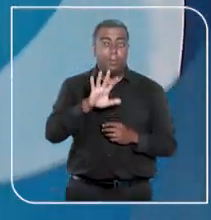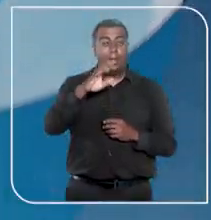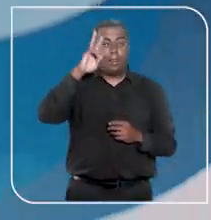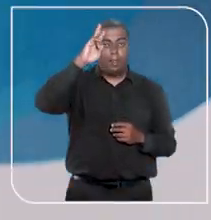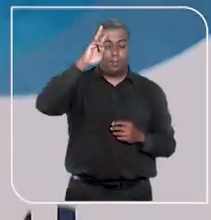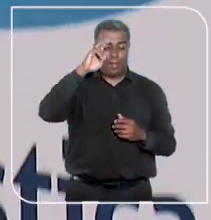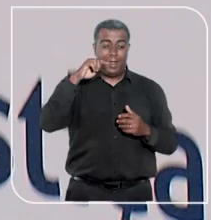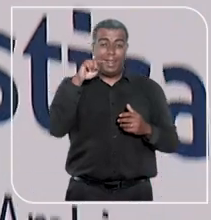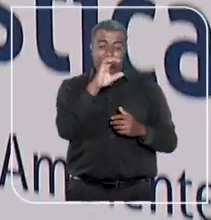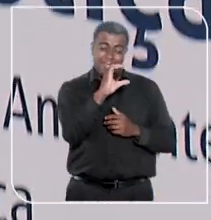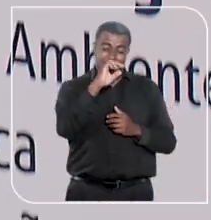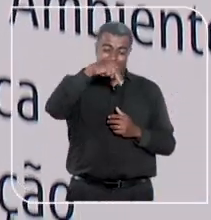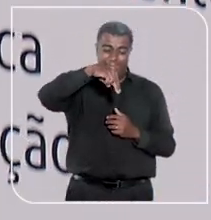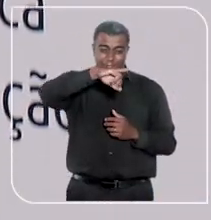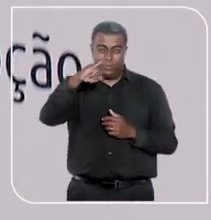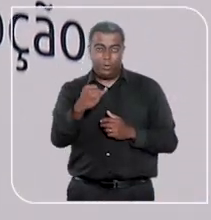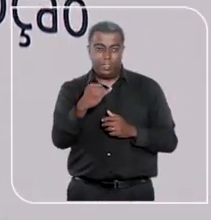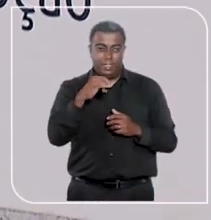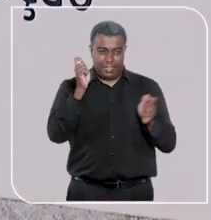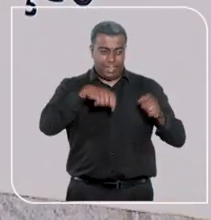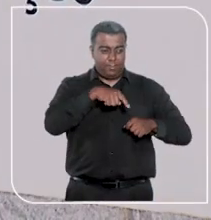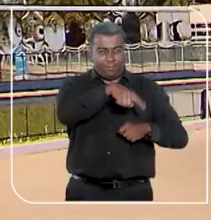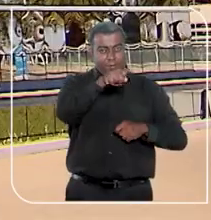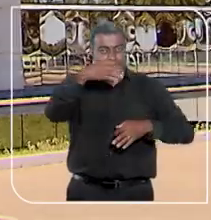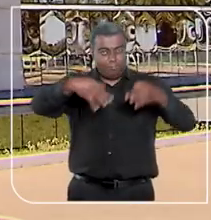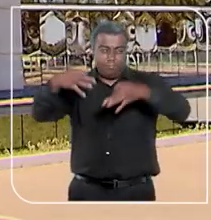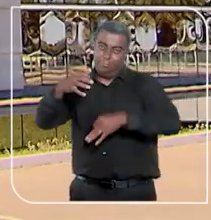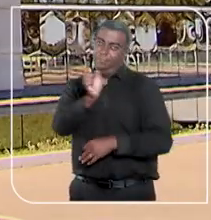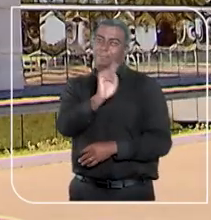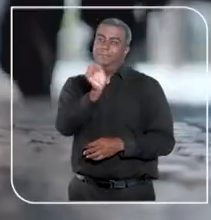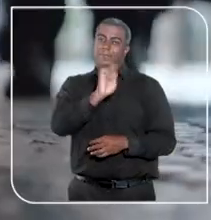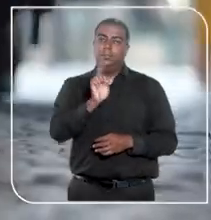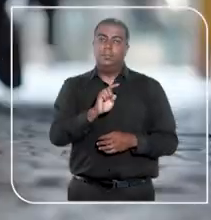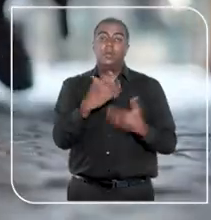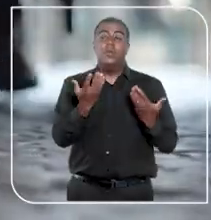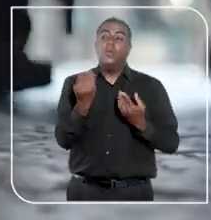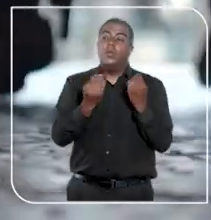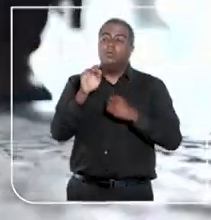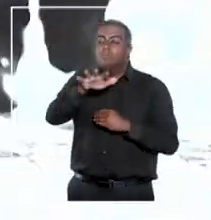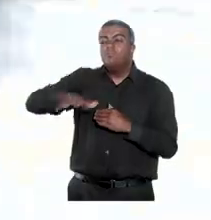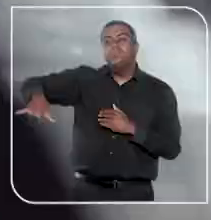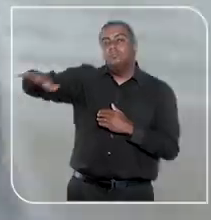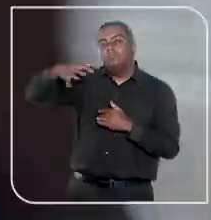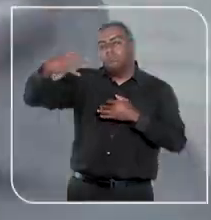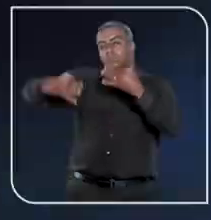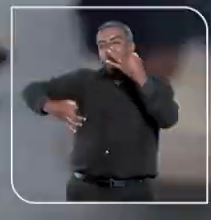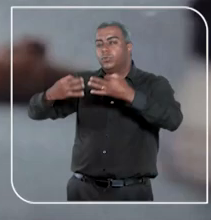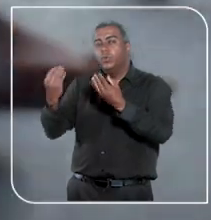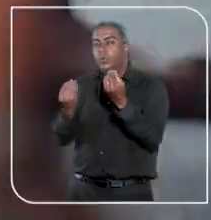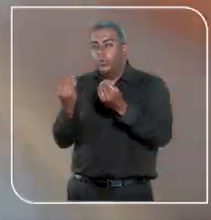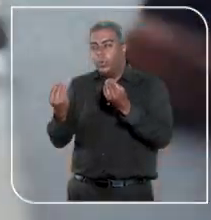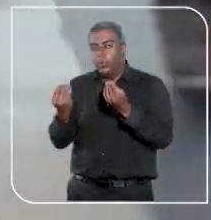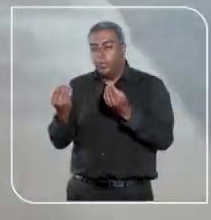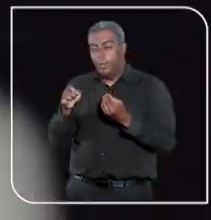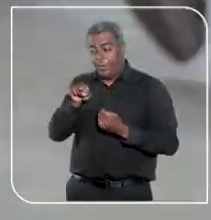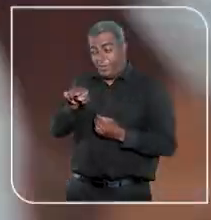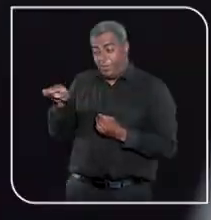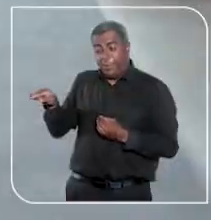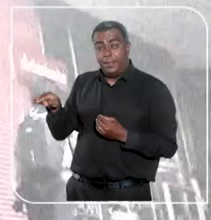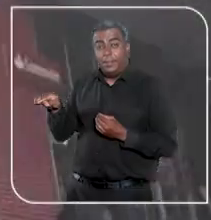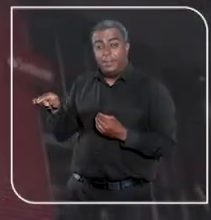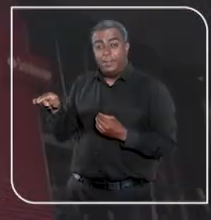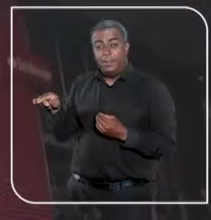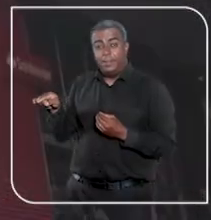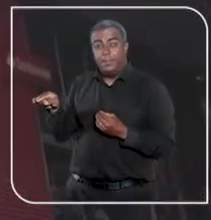É importante lembrar que o CNJ não possui função jurisdicional. Então, para atender toda a população, chamada de